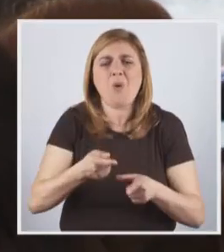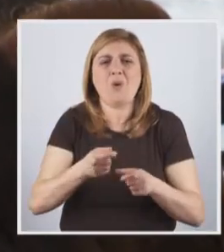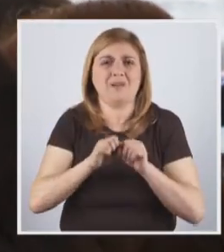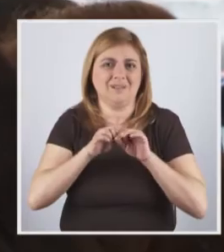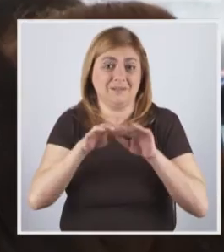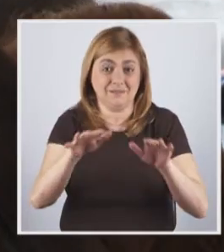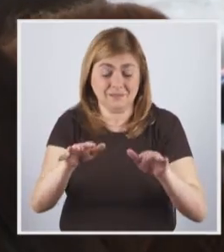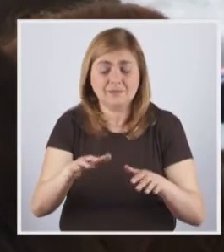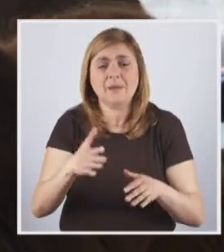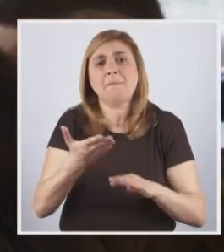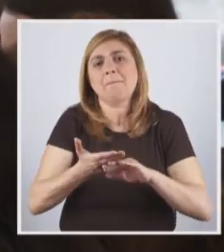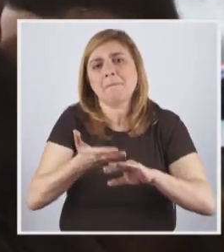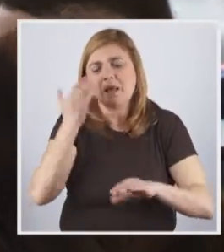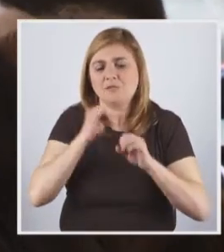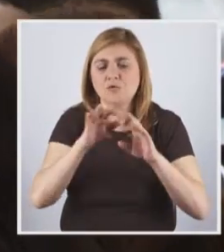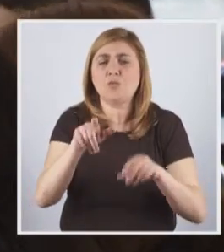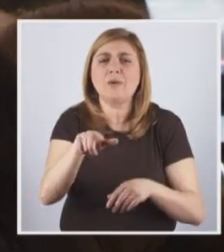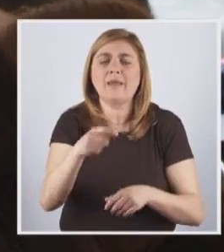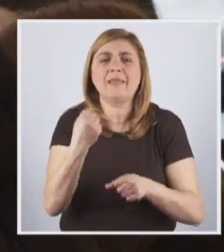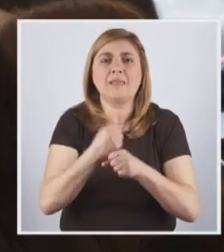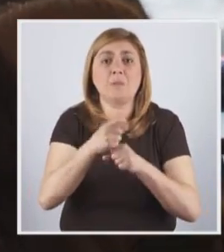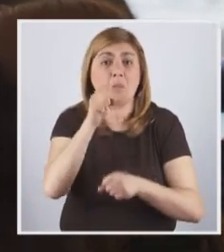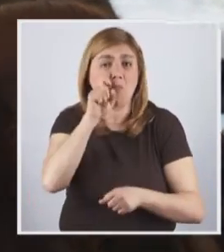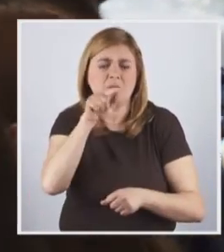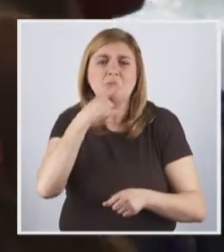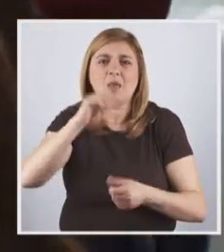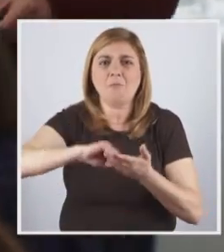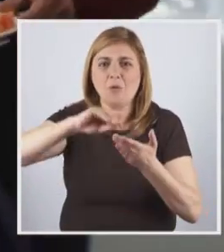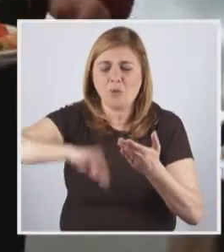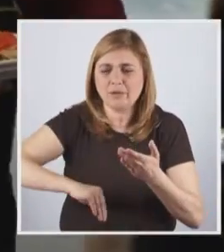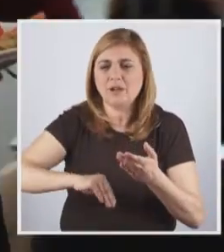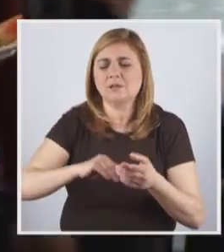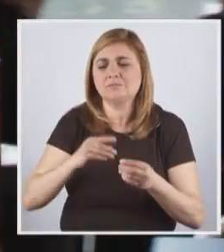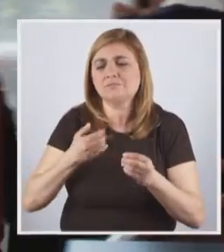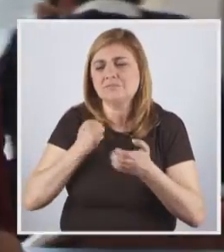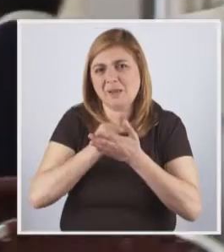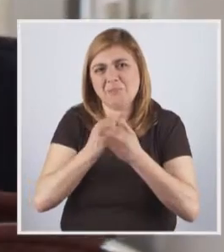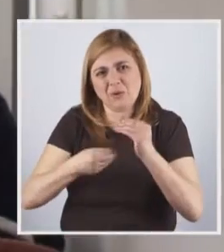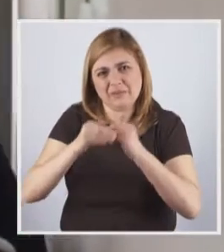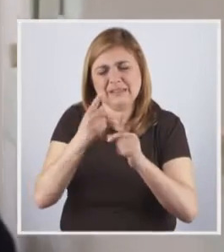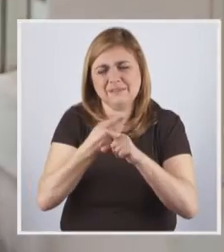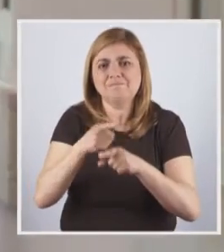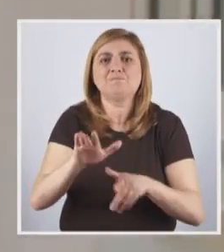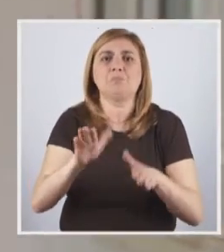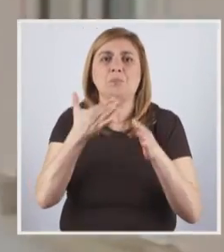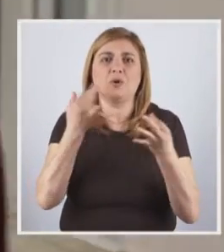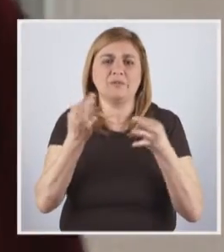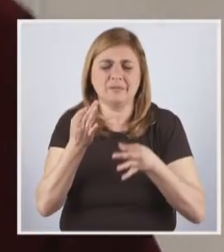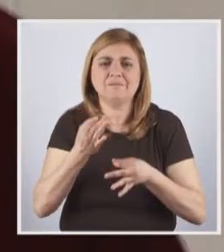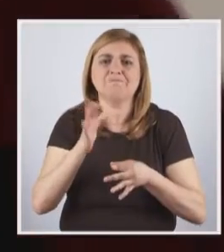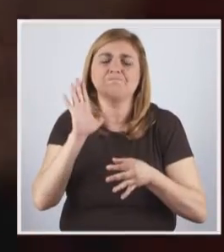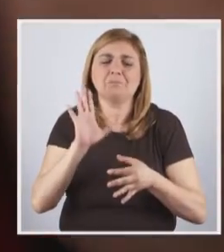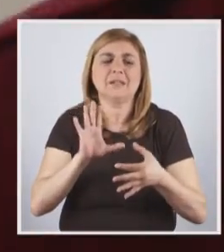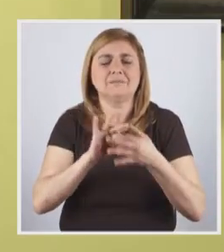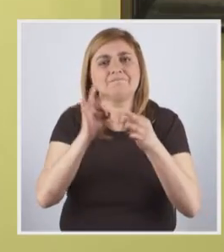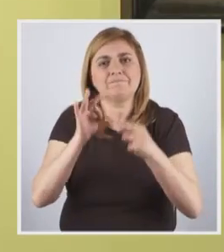Uma maior divulgação do emprego protegido e das contratações com participadas é outra das prioridades da Secretária